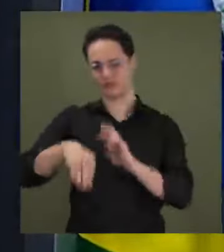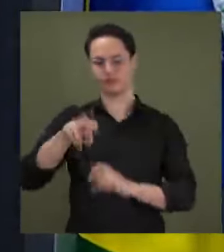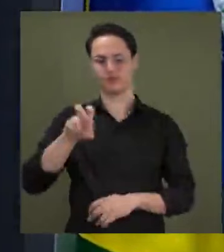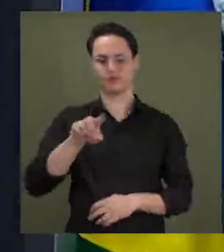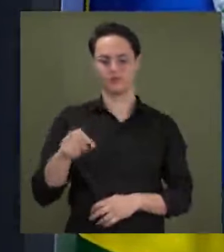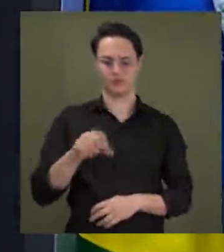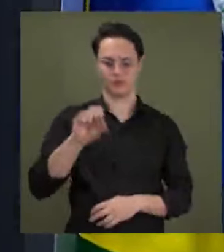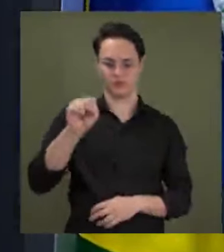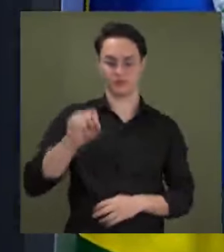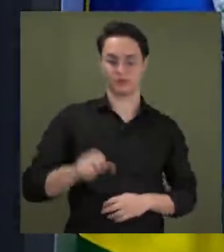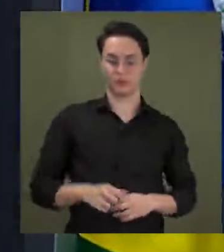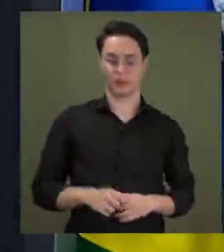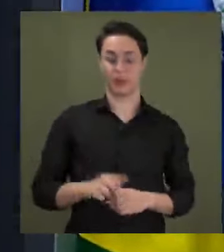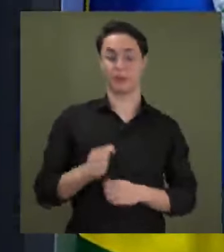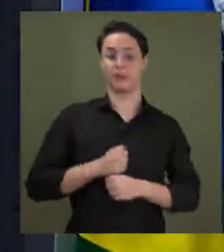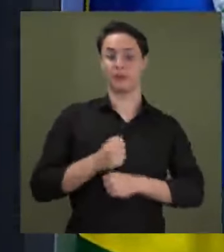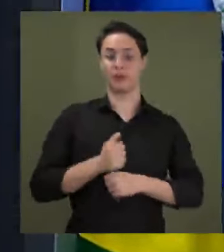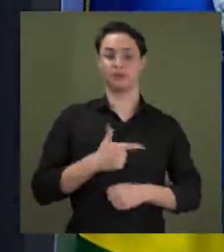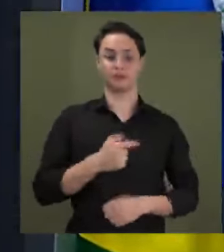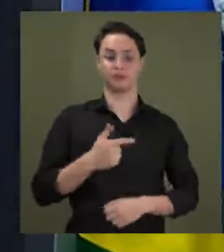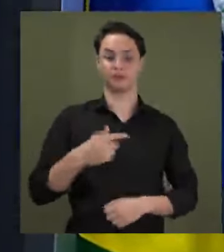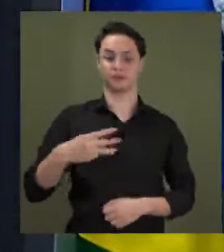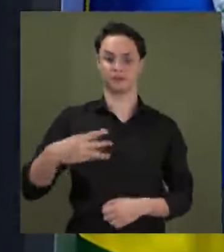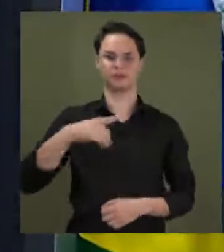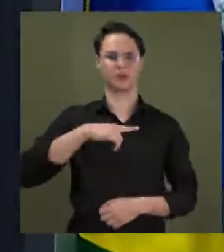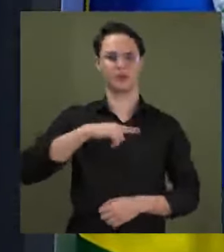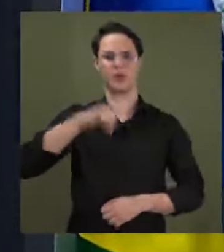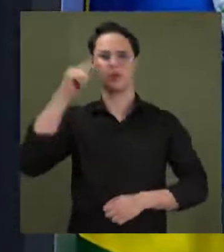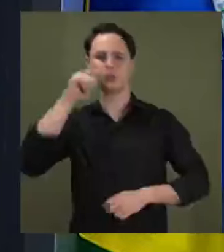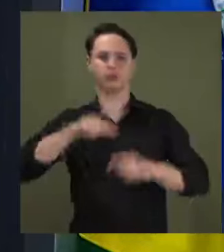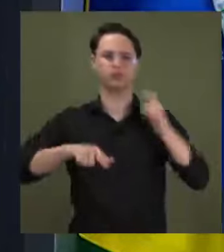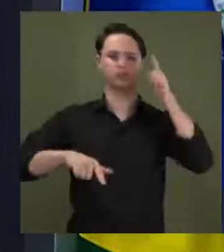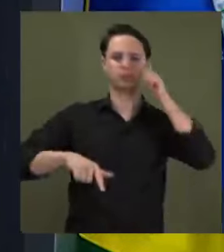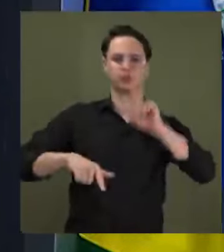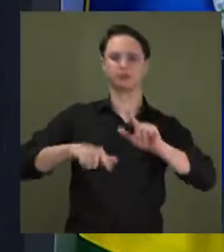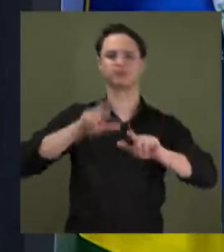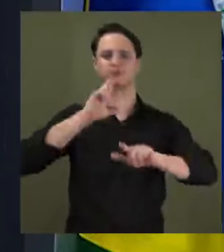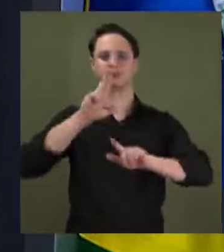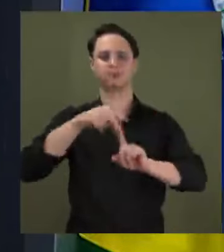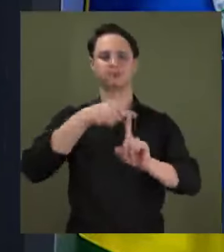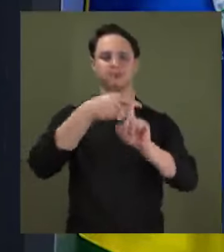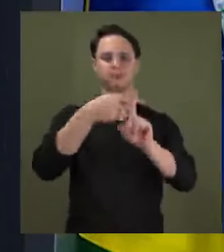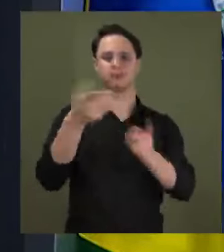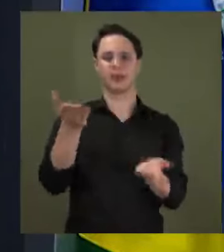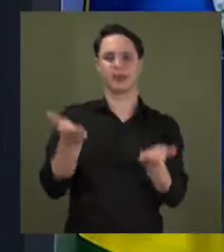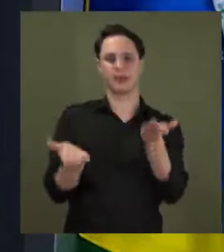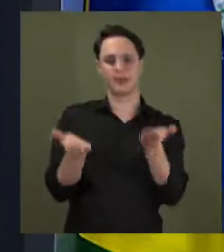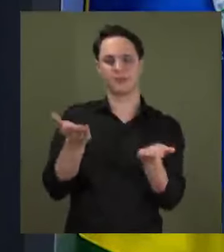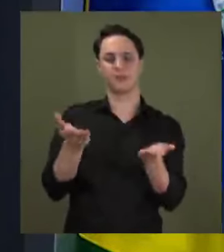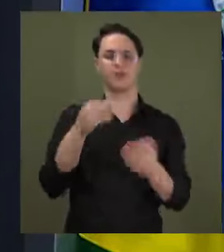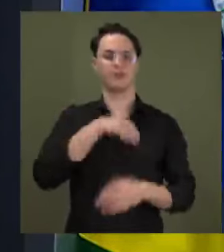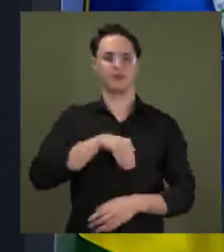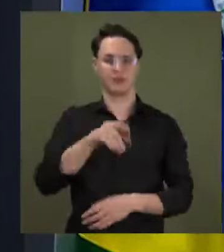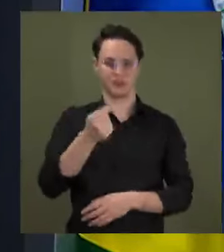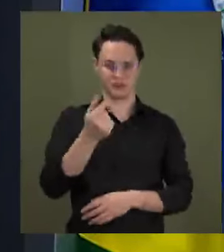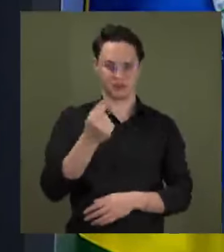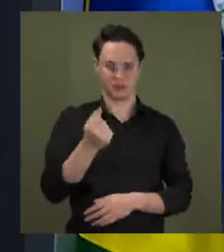foi também de muitas conquistas e resultados positivos e o equilíbrio financeiro do estado.